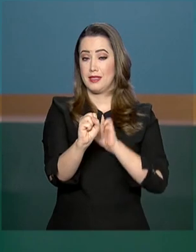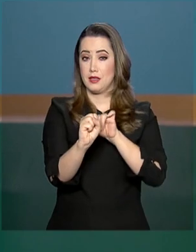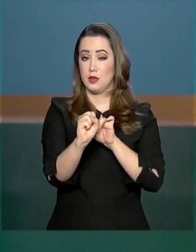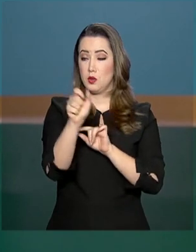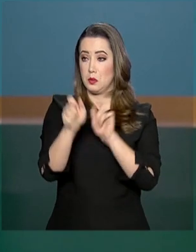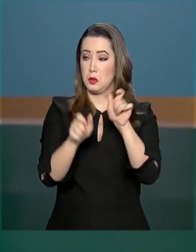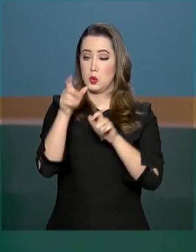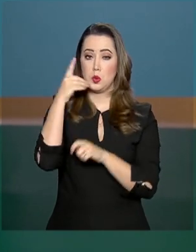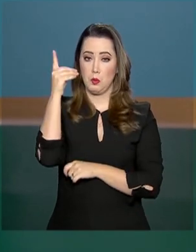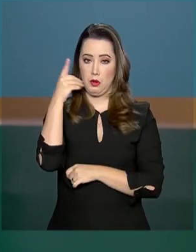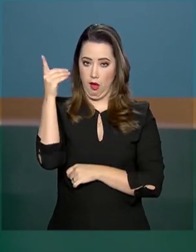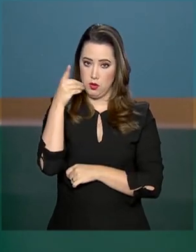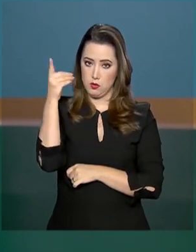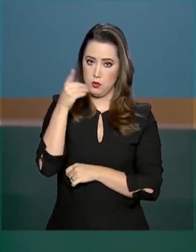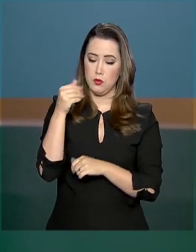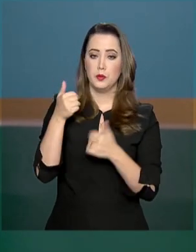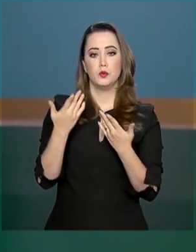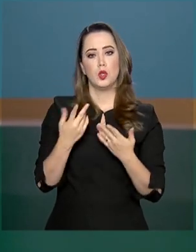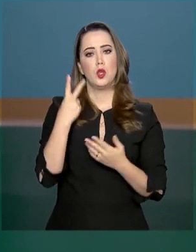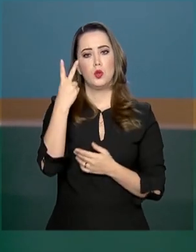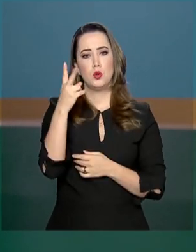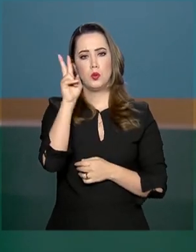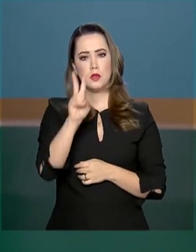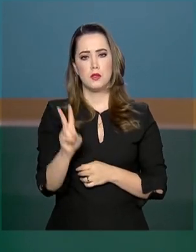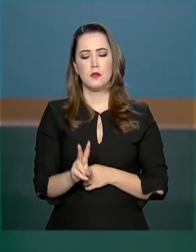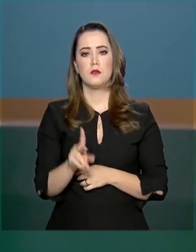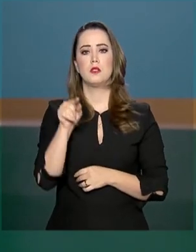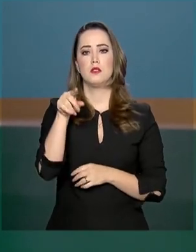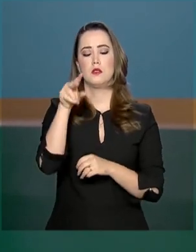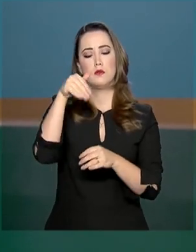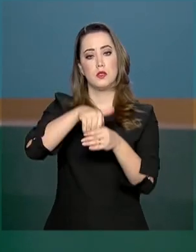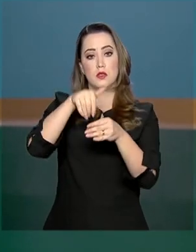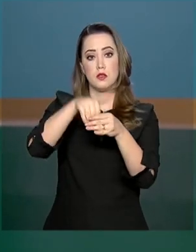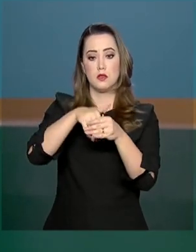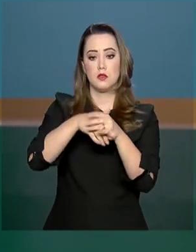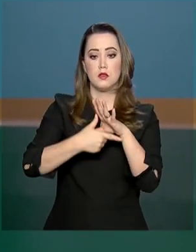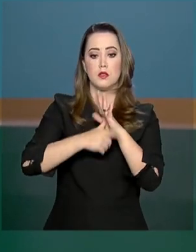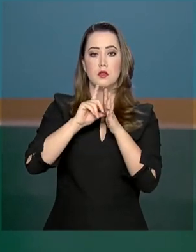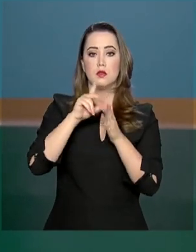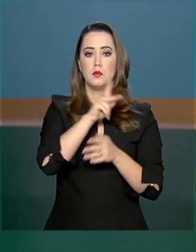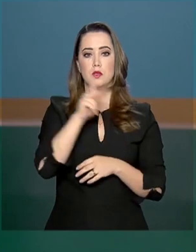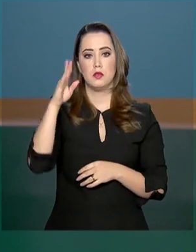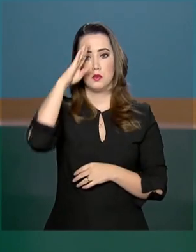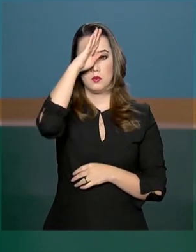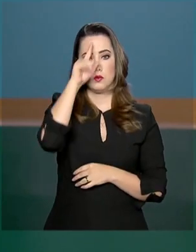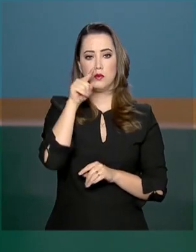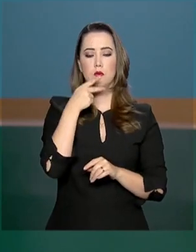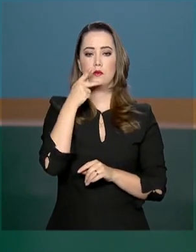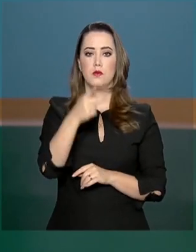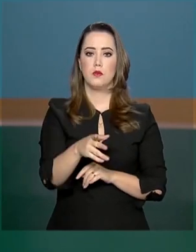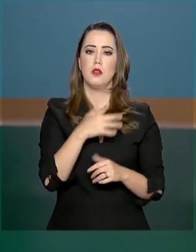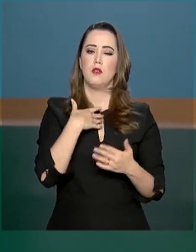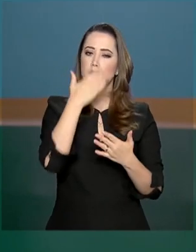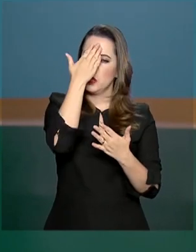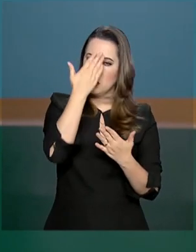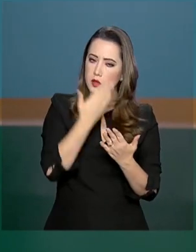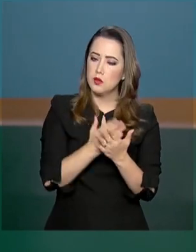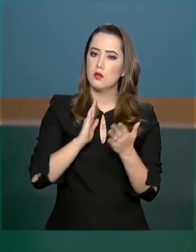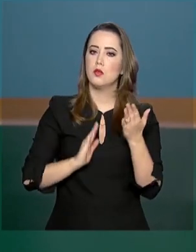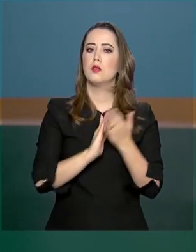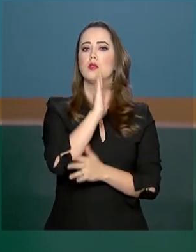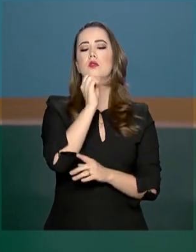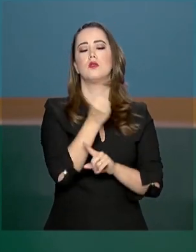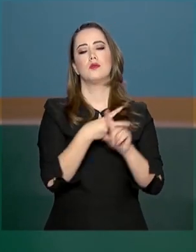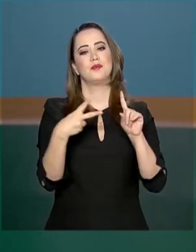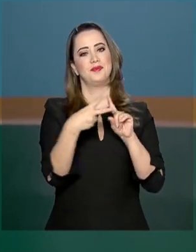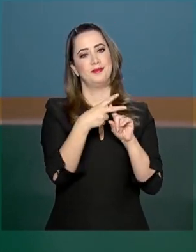513 deputados em dois turnos de votação. Mais cedo, o presidente Jair Bolsonaro disse que está confiante na